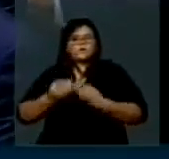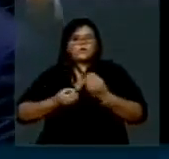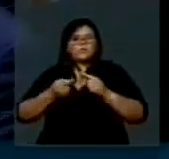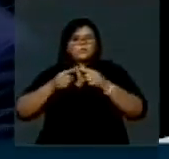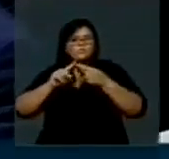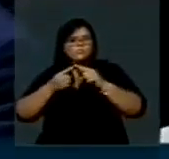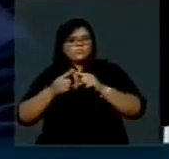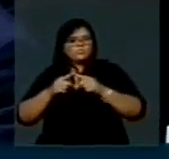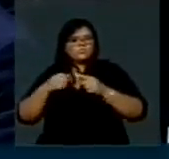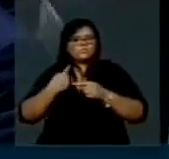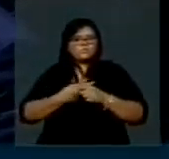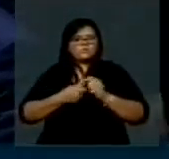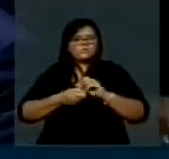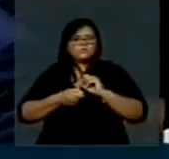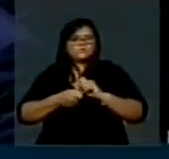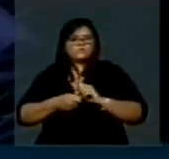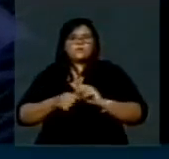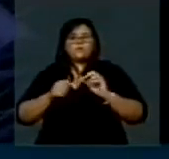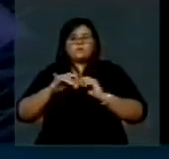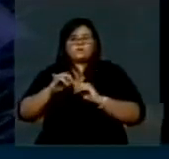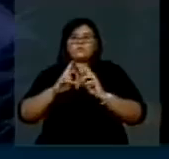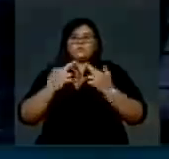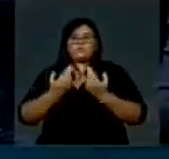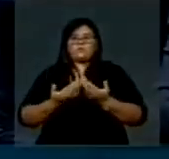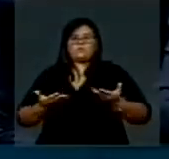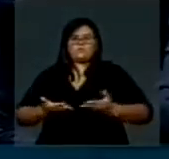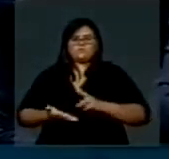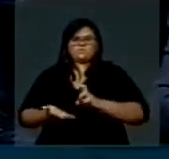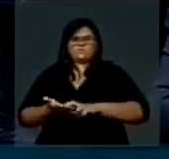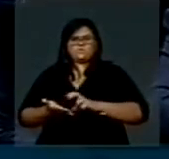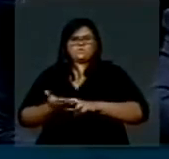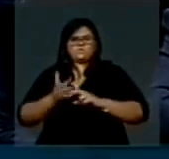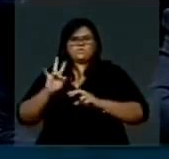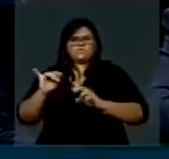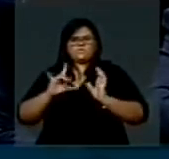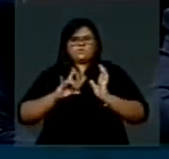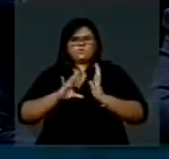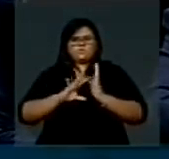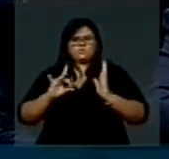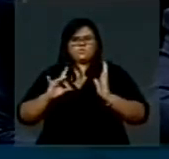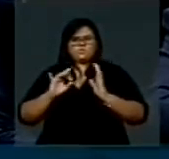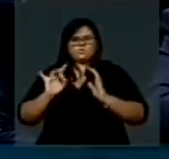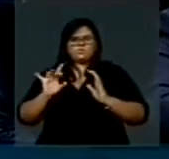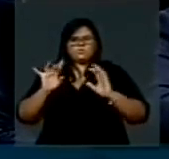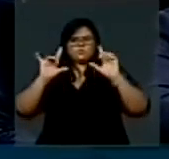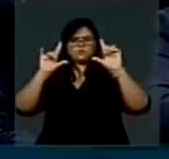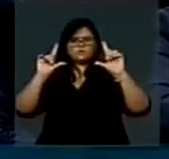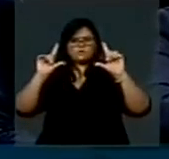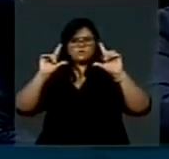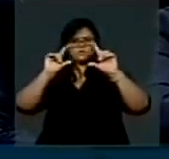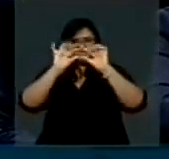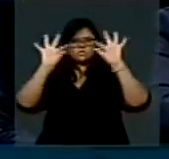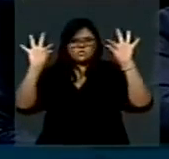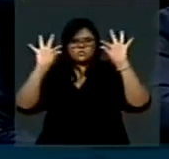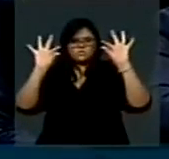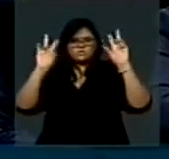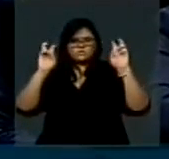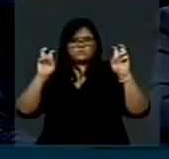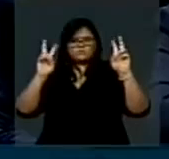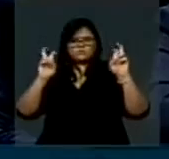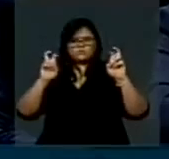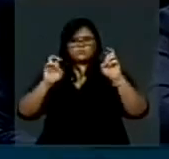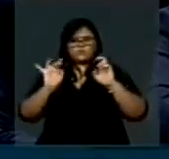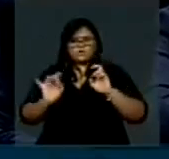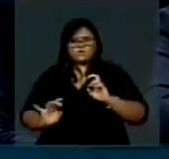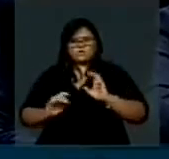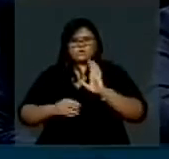que fazer. Pela reunião hoje de manhã, seria destaques por títulos apresentados a cada votação,